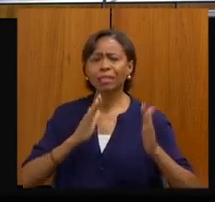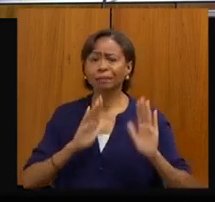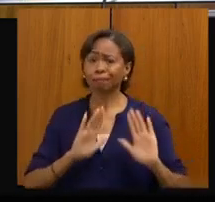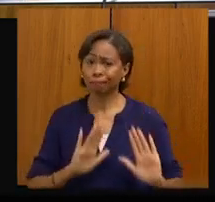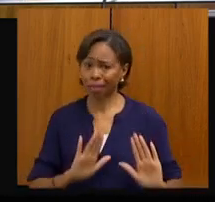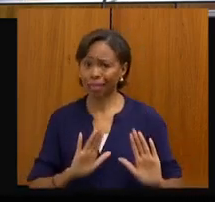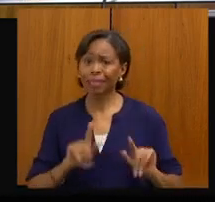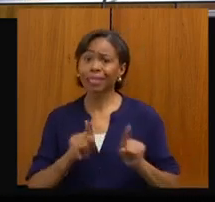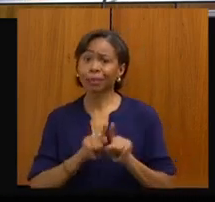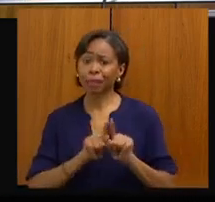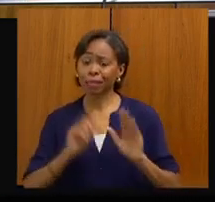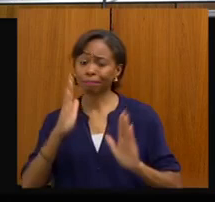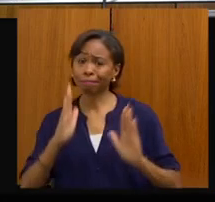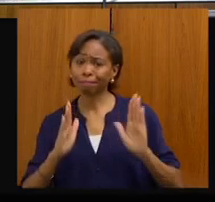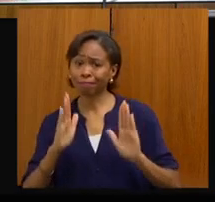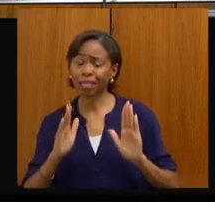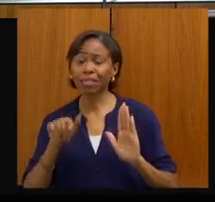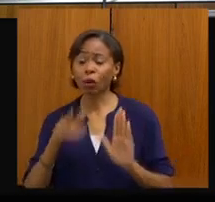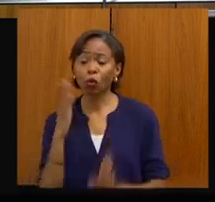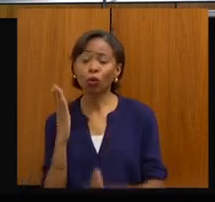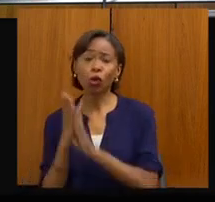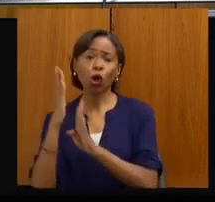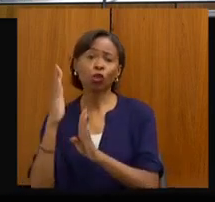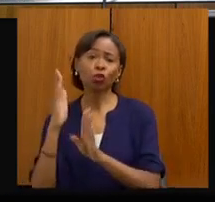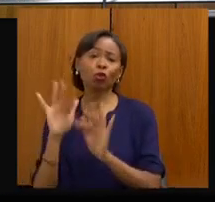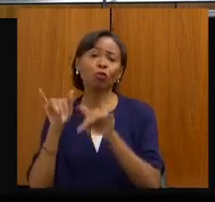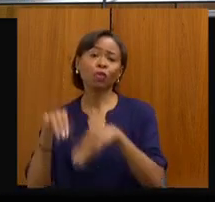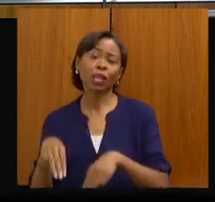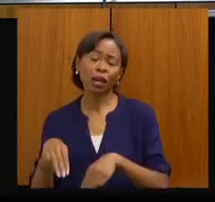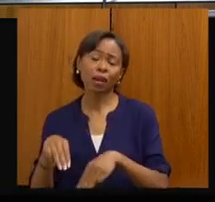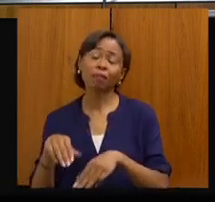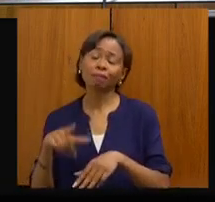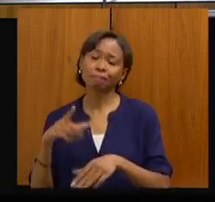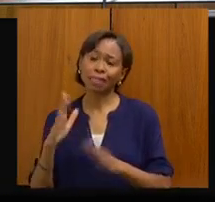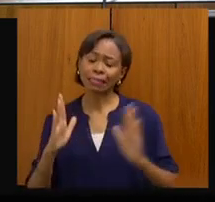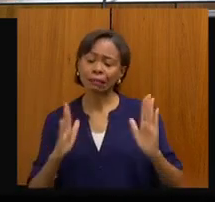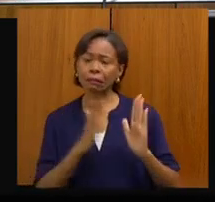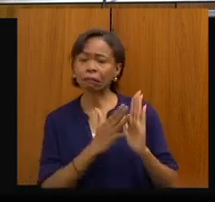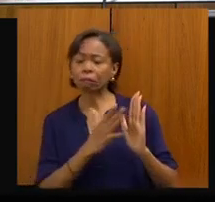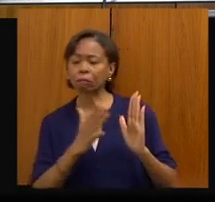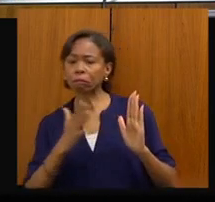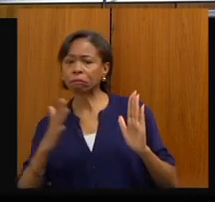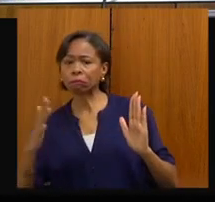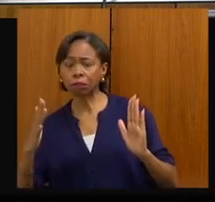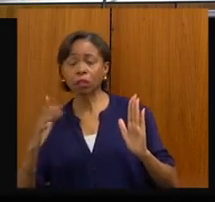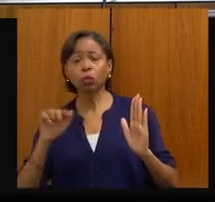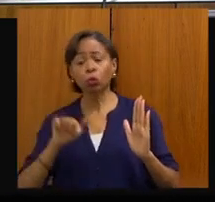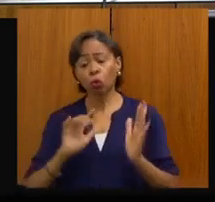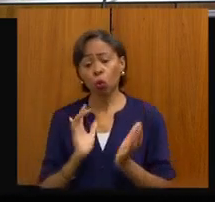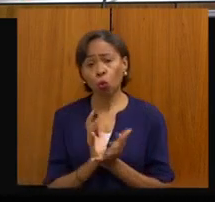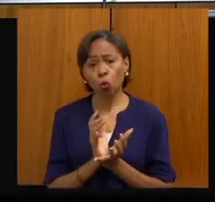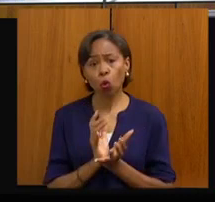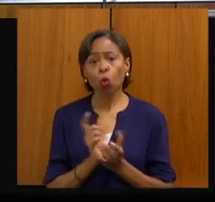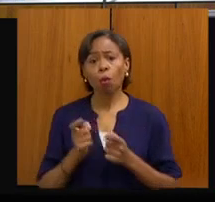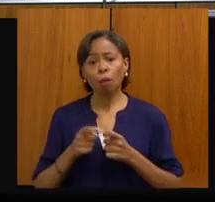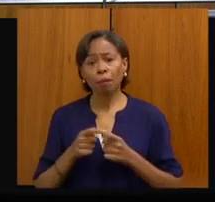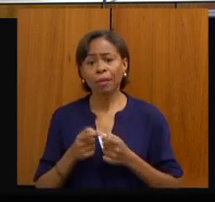a gente tem um gargalo do diagnóstico definitivo, que é o anátomo patológico, e é onde a nossa equipe vem discutindo,